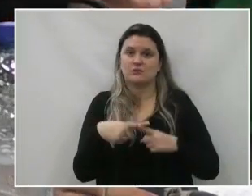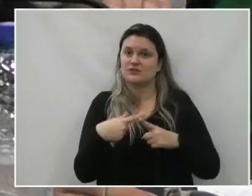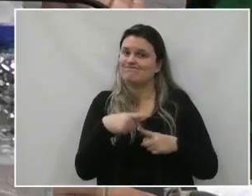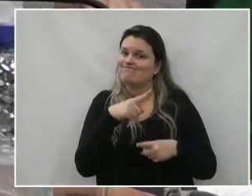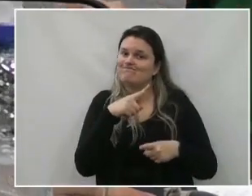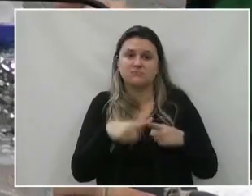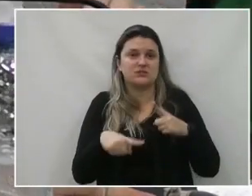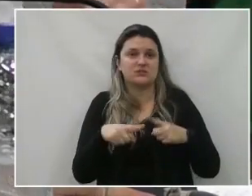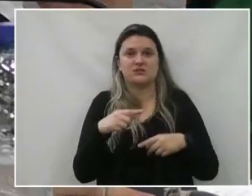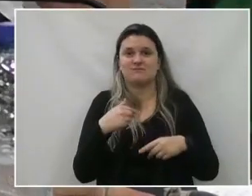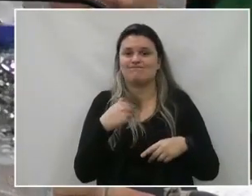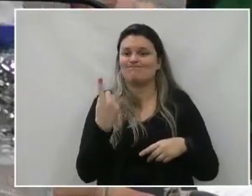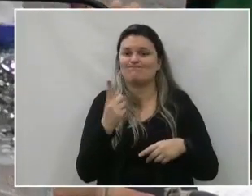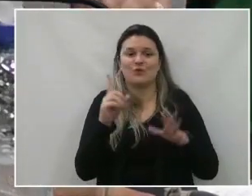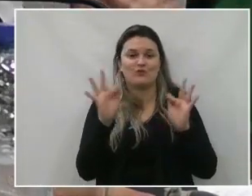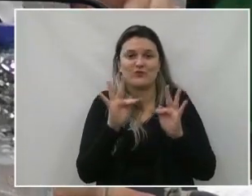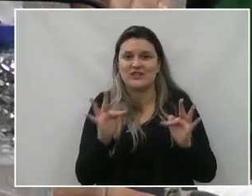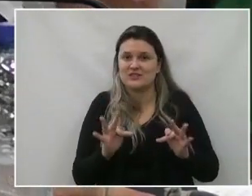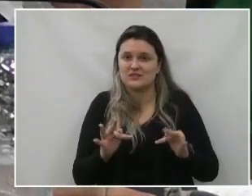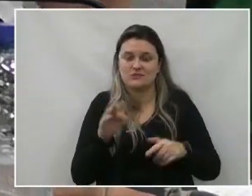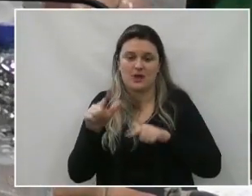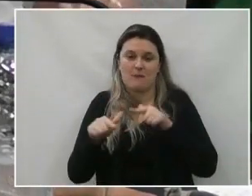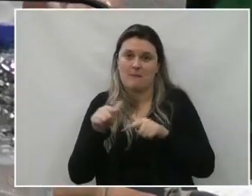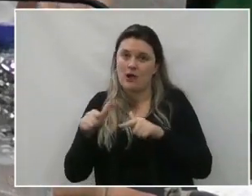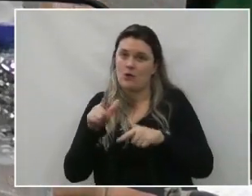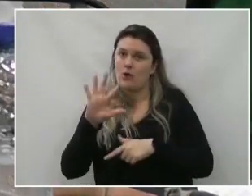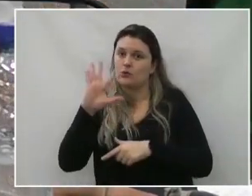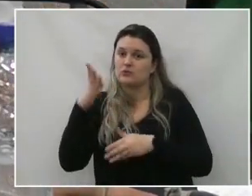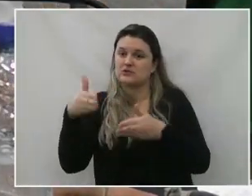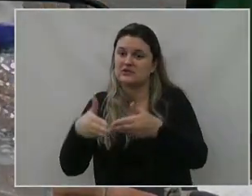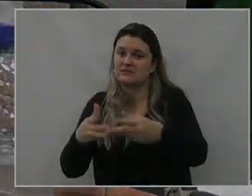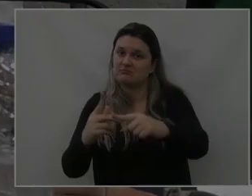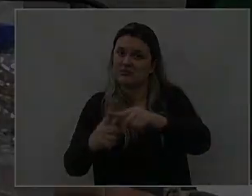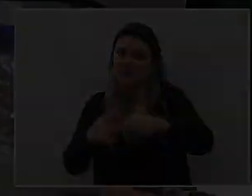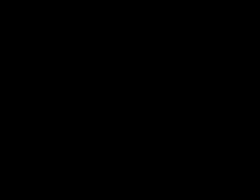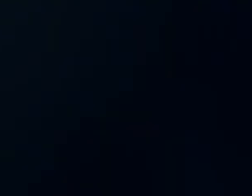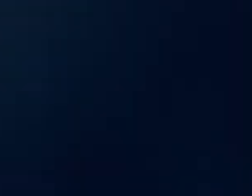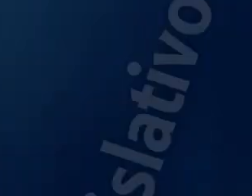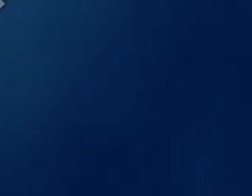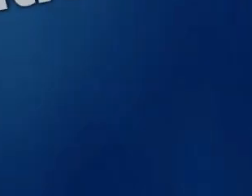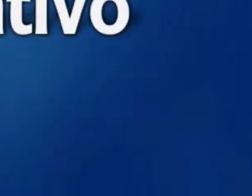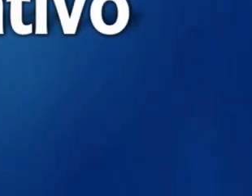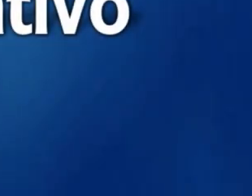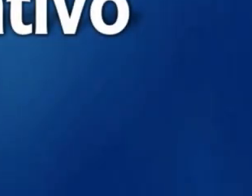a contento o serviço público neste sentido. Muito obrigado.